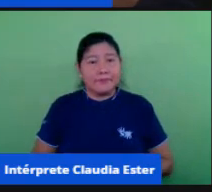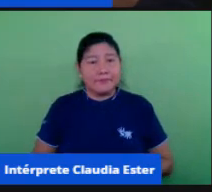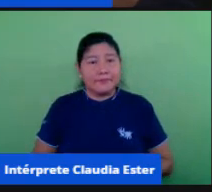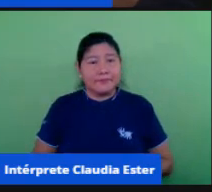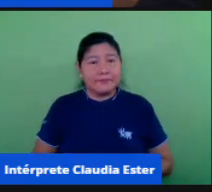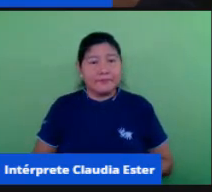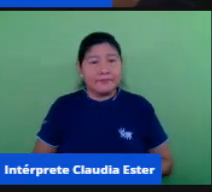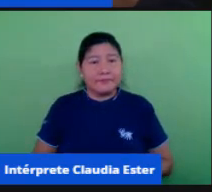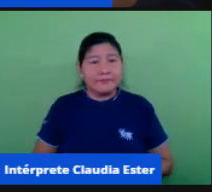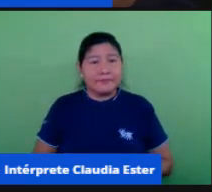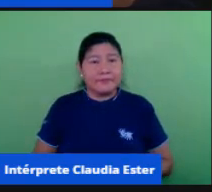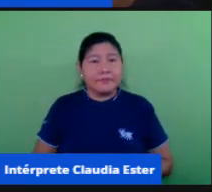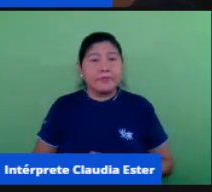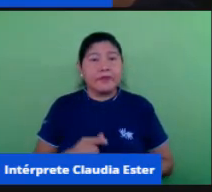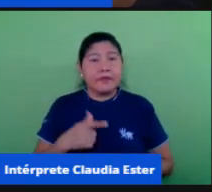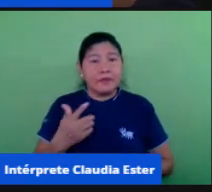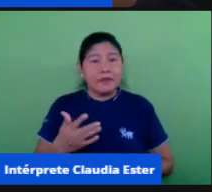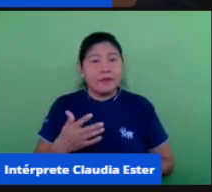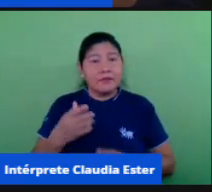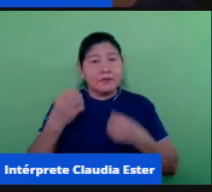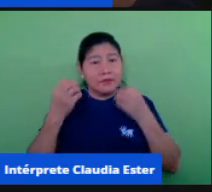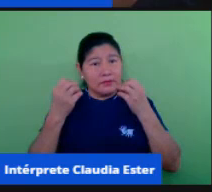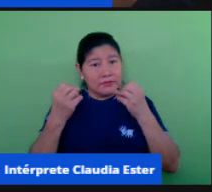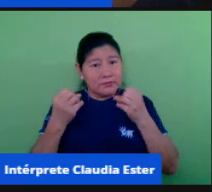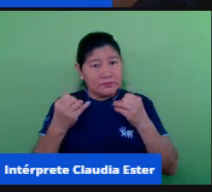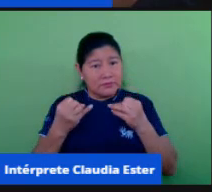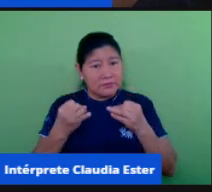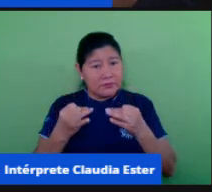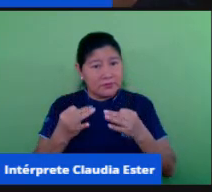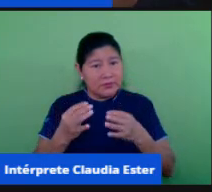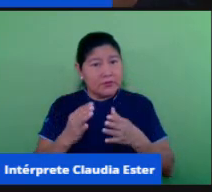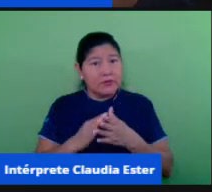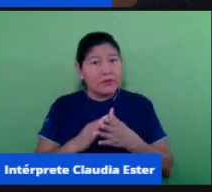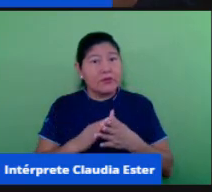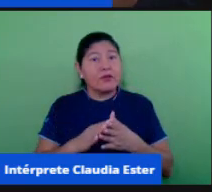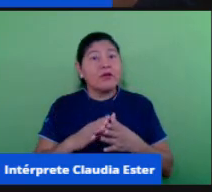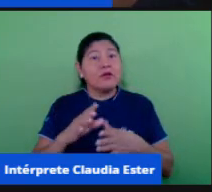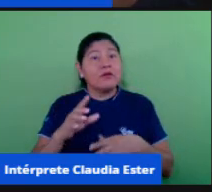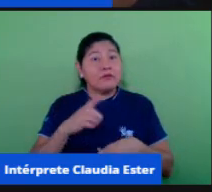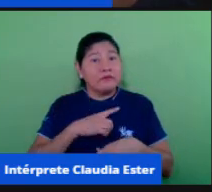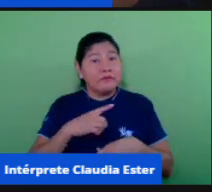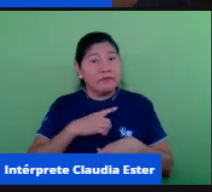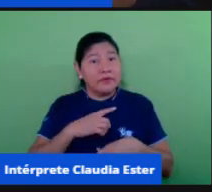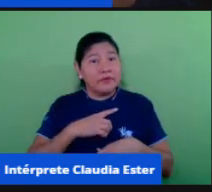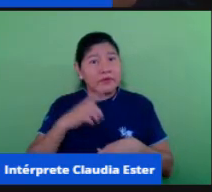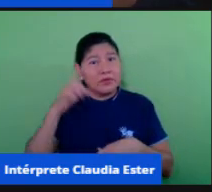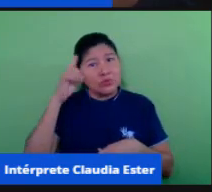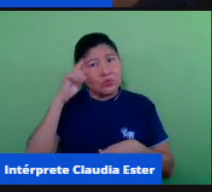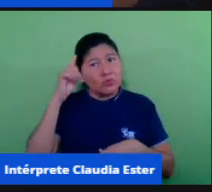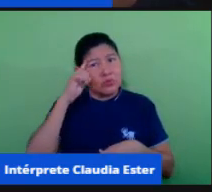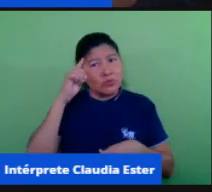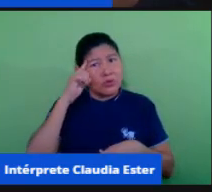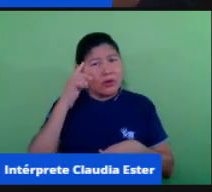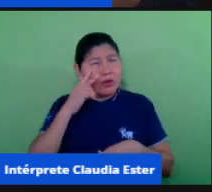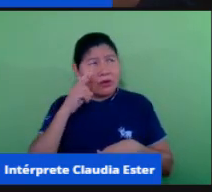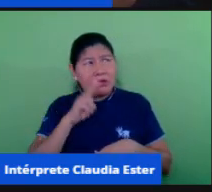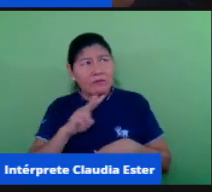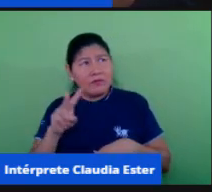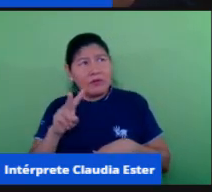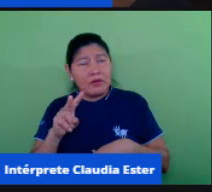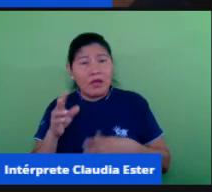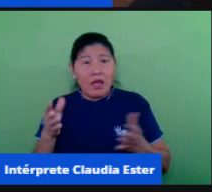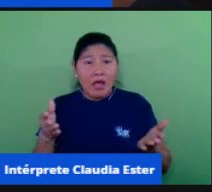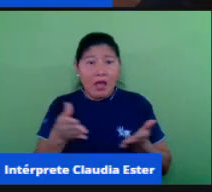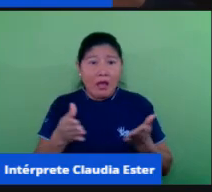você está falando né ela tem que ser contínua então ela vai ter vários instrumentos né eu não posso dizer assim ah agora eu